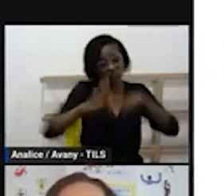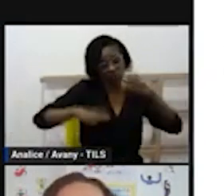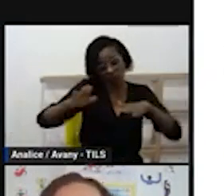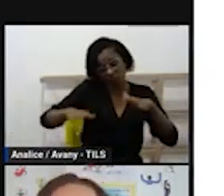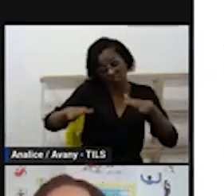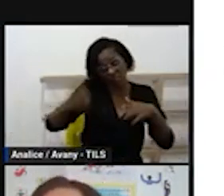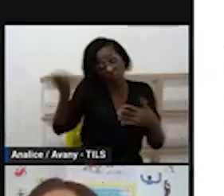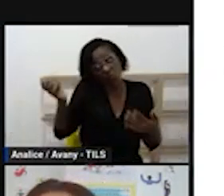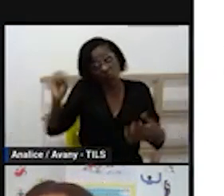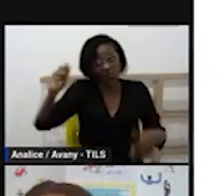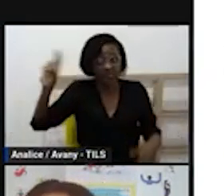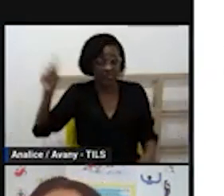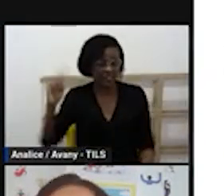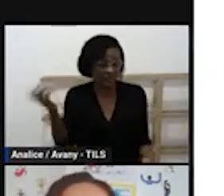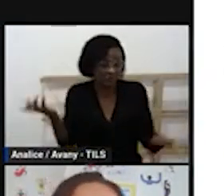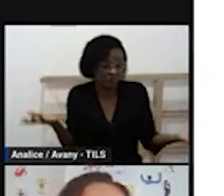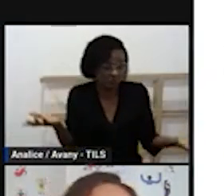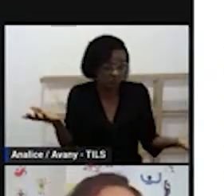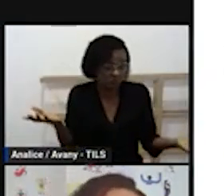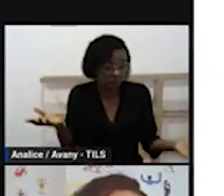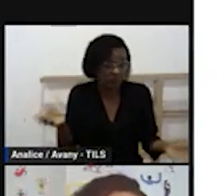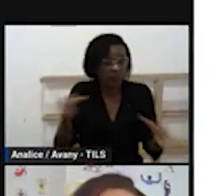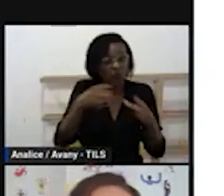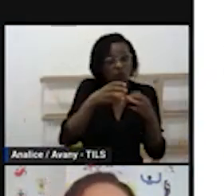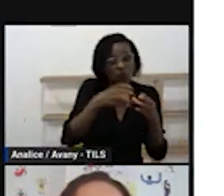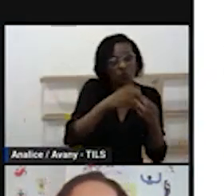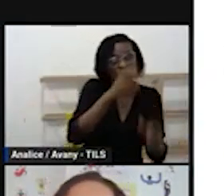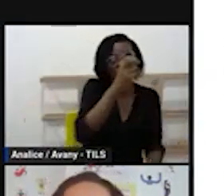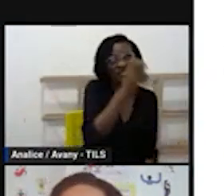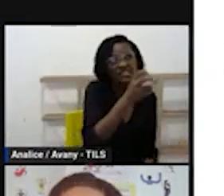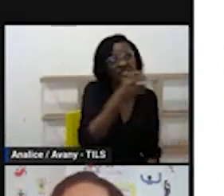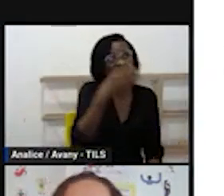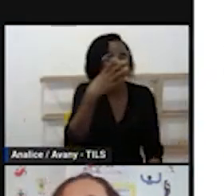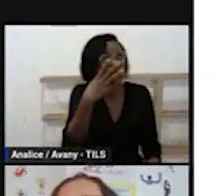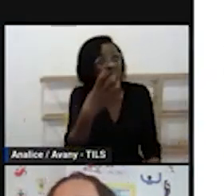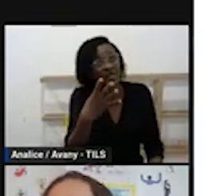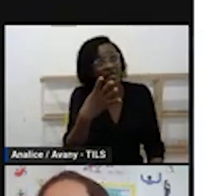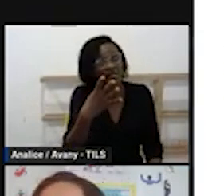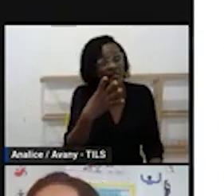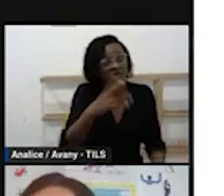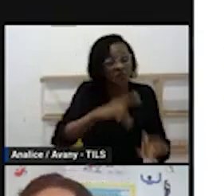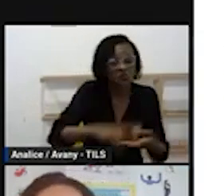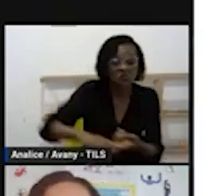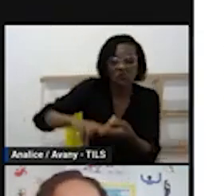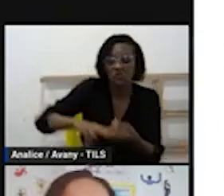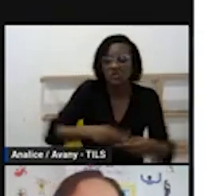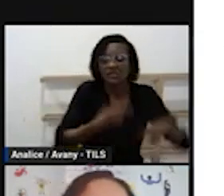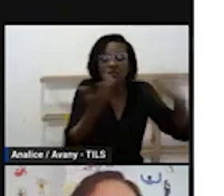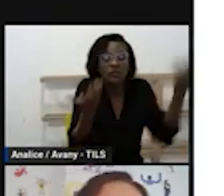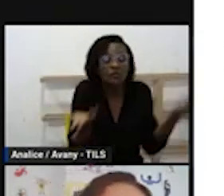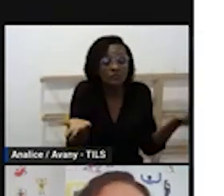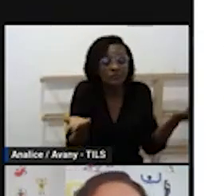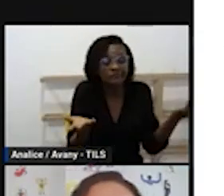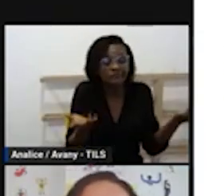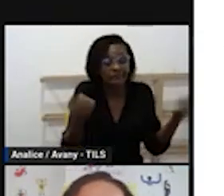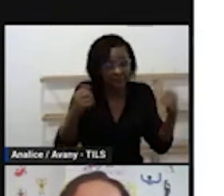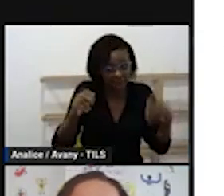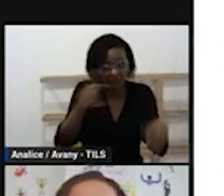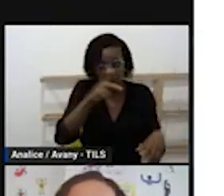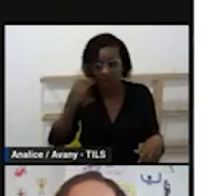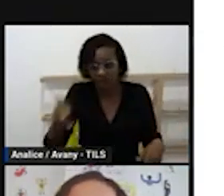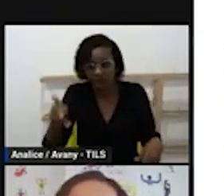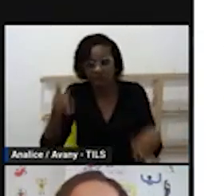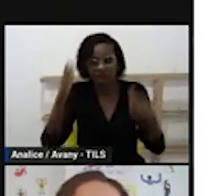o grupo 5 vai estar o horário o grupo 4 vai estar o horário se for o parque o grupo 4 vai estar o horário o grupo 5 vai estar o horário